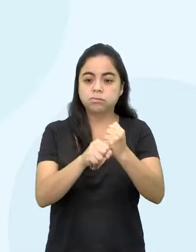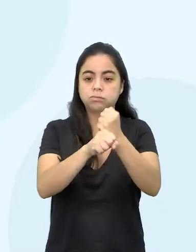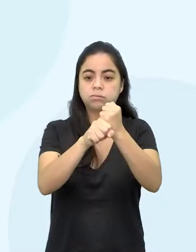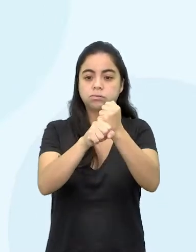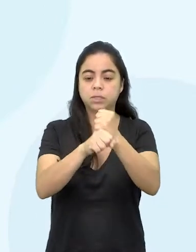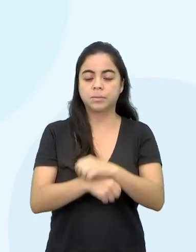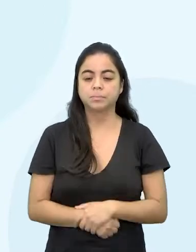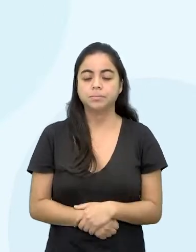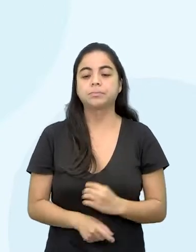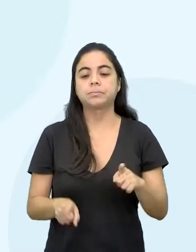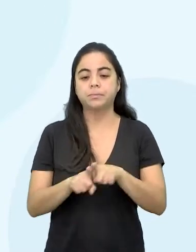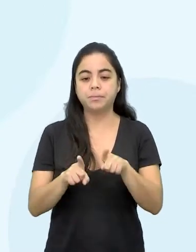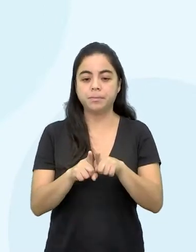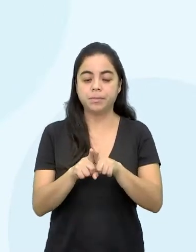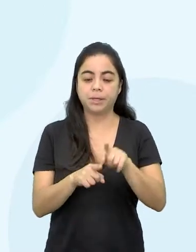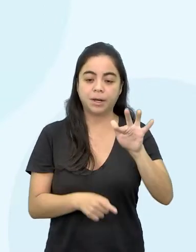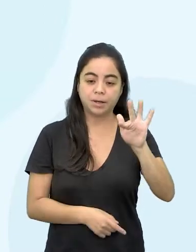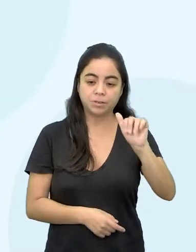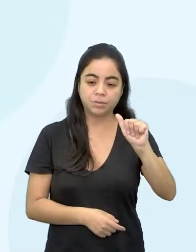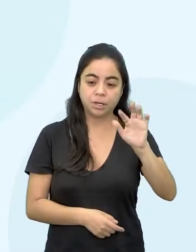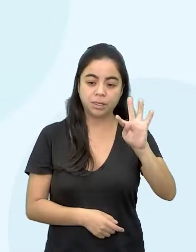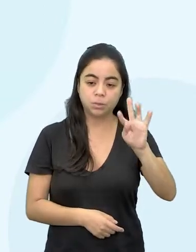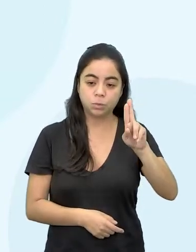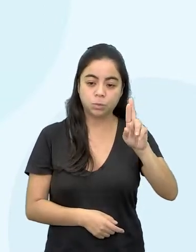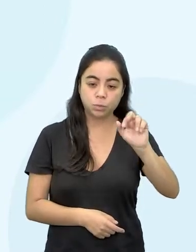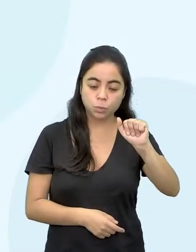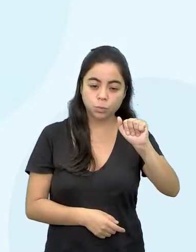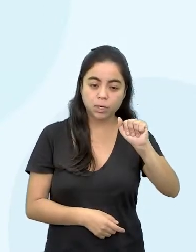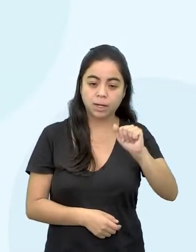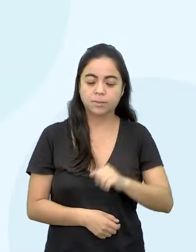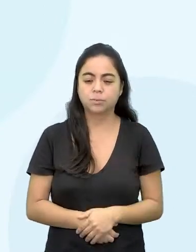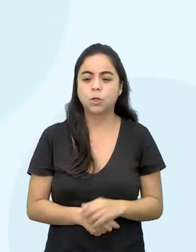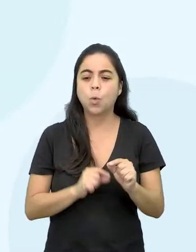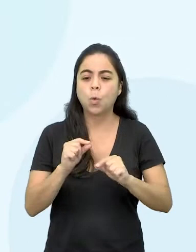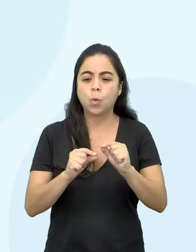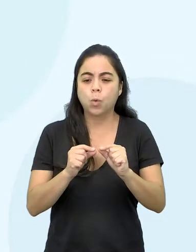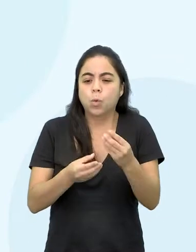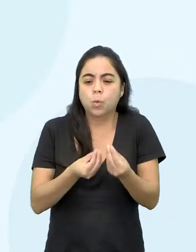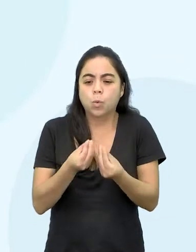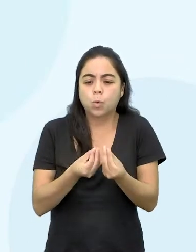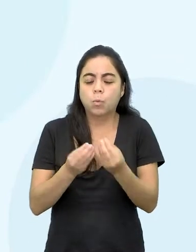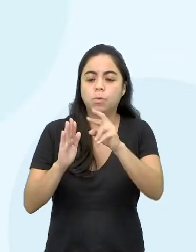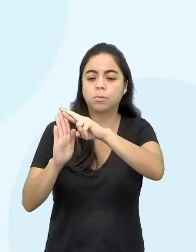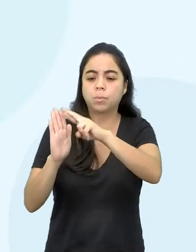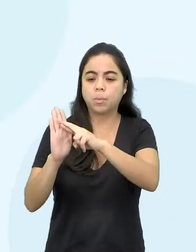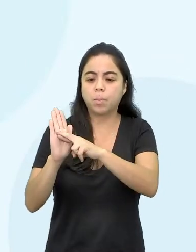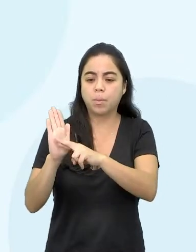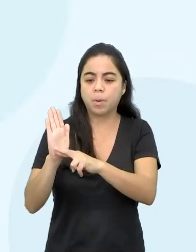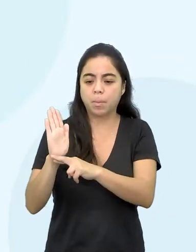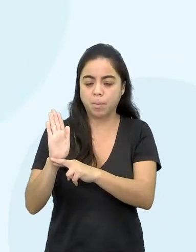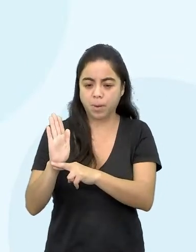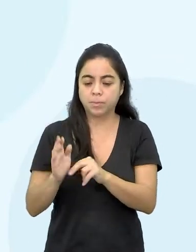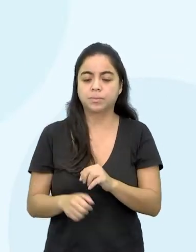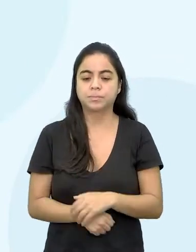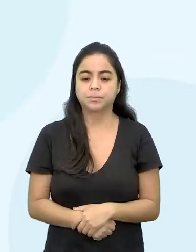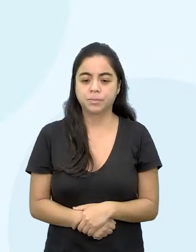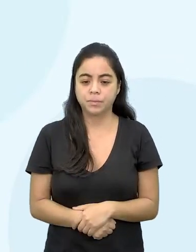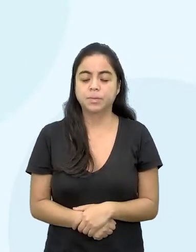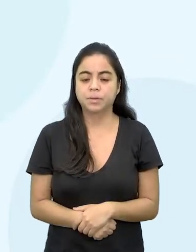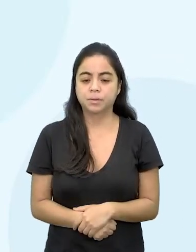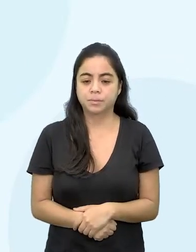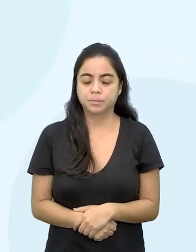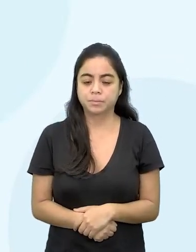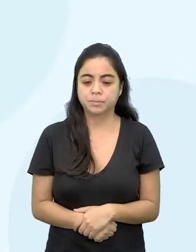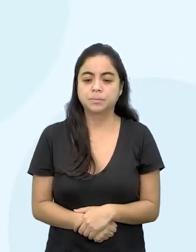depois eu expliquei aí a fatura do cartão, o que vem nas instruções, né, que é muito importante